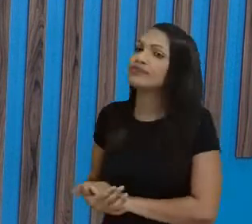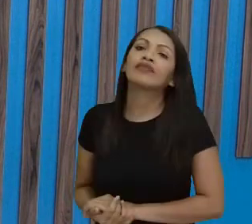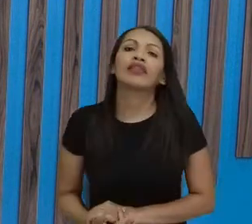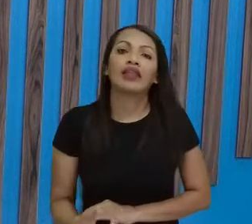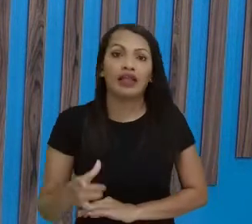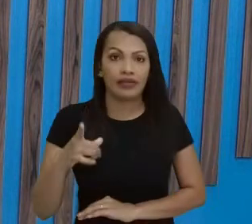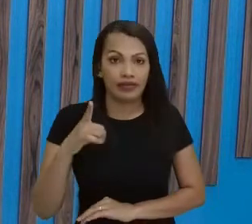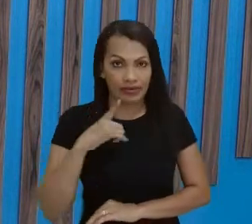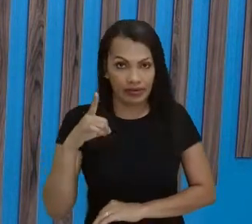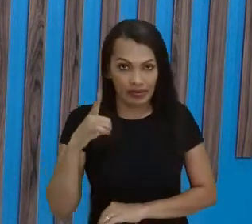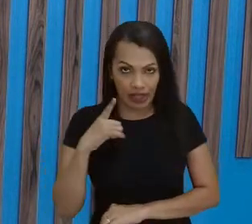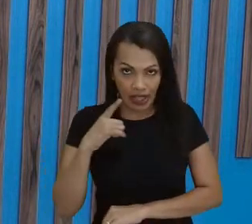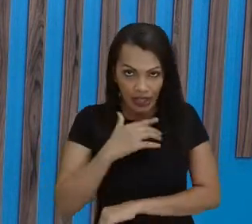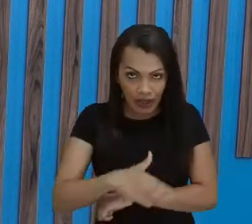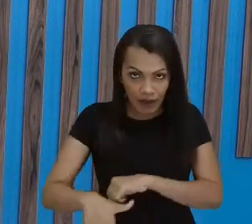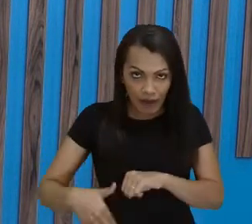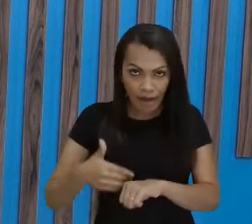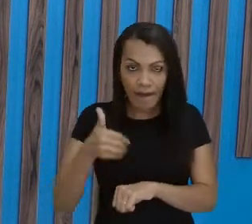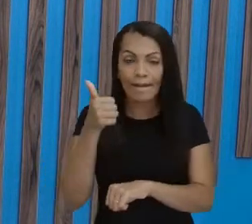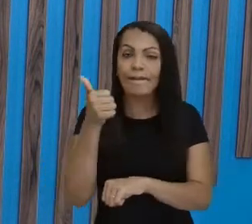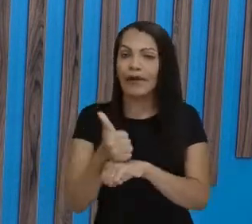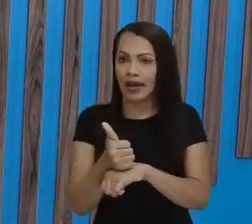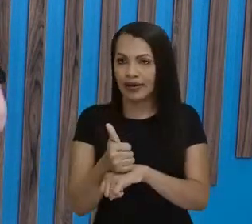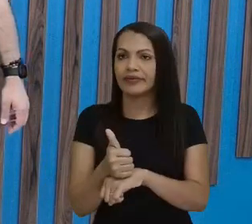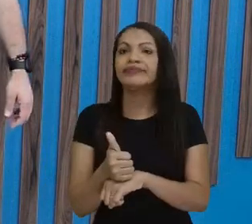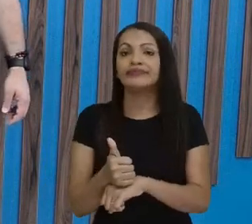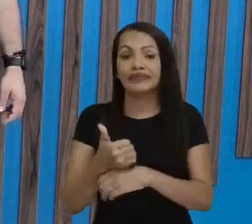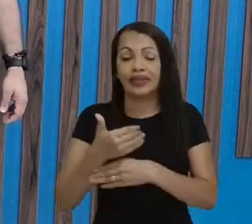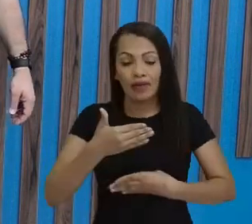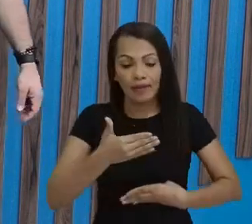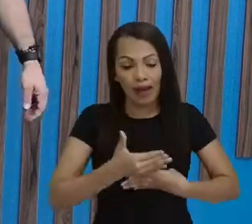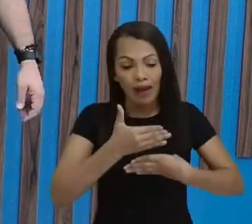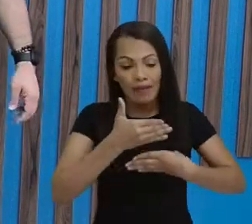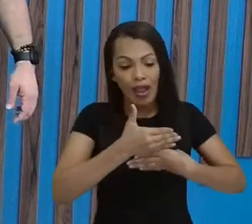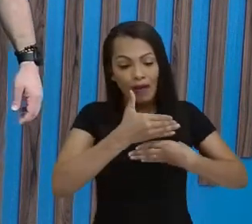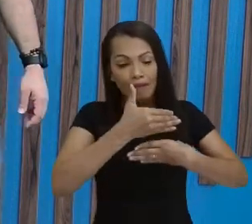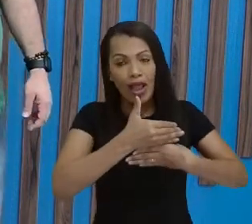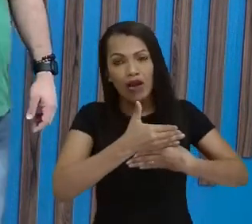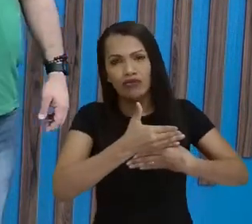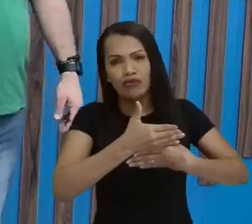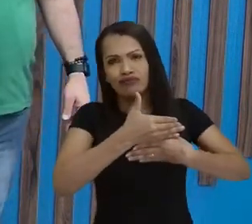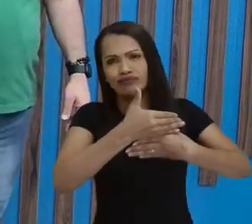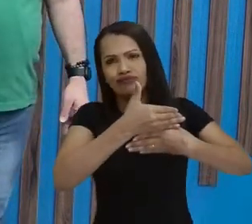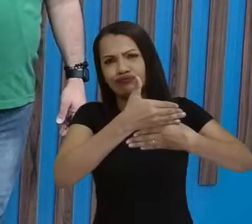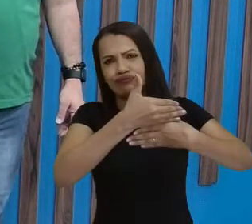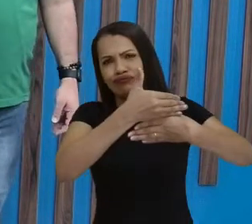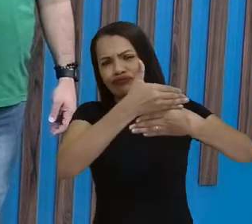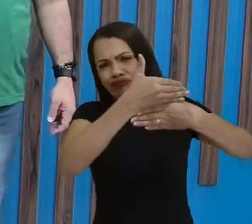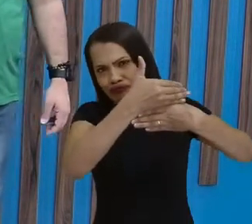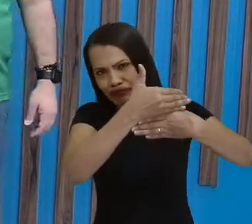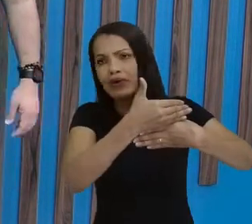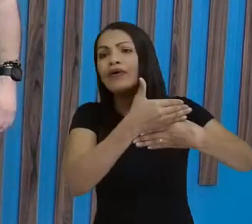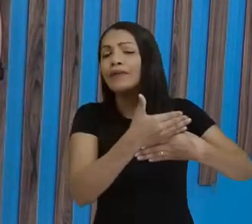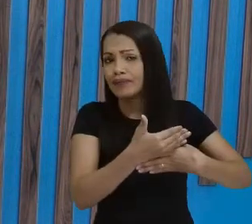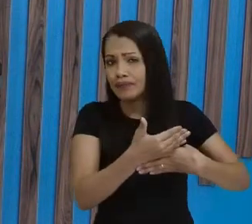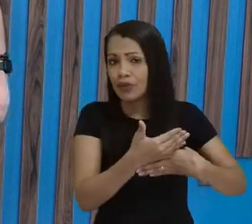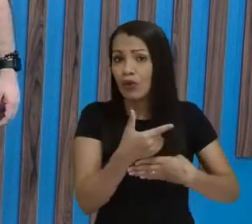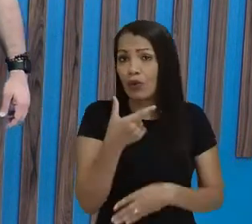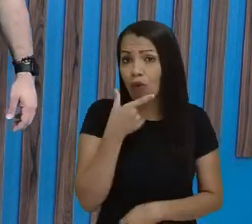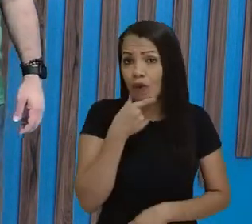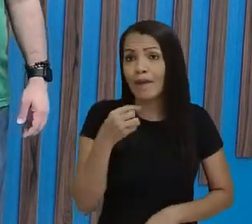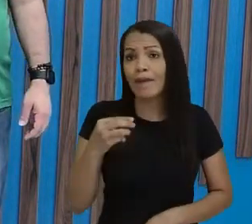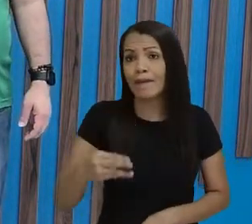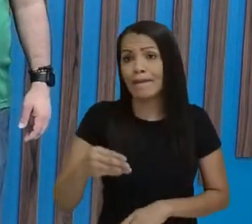o Parque Arraial do Bom Jesus. Então, aqui, ó, foi erguido um forte, né, por Matias de Albuquerque.